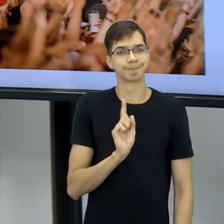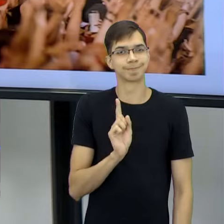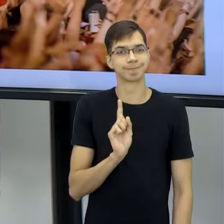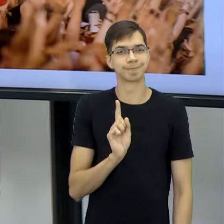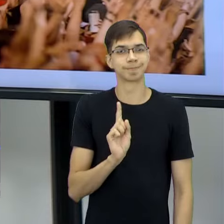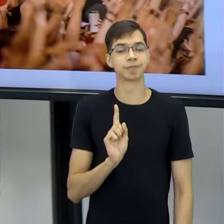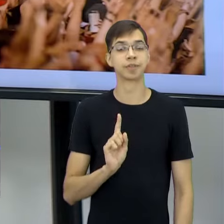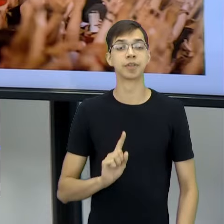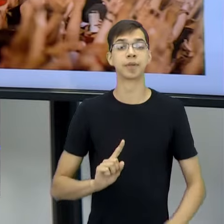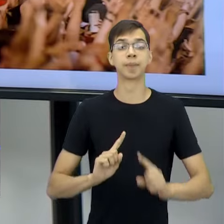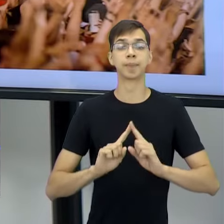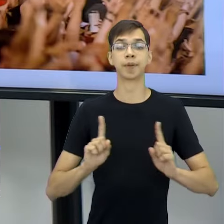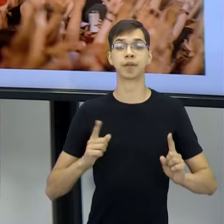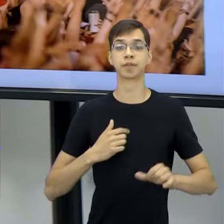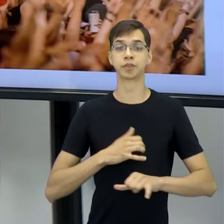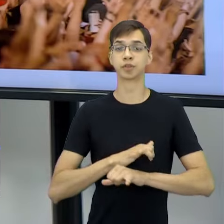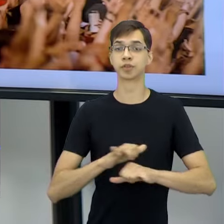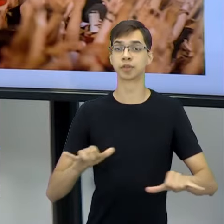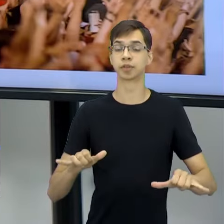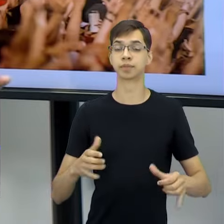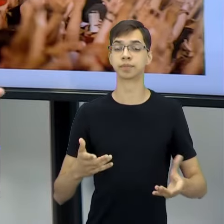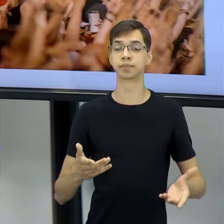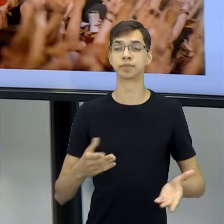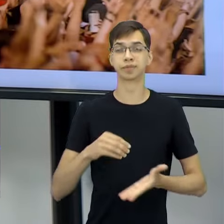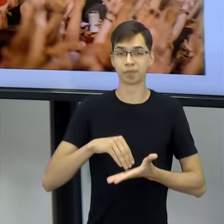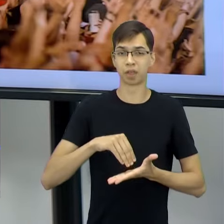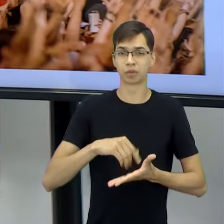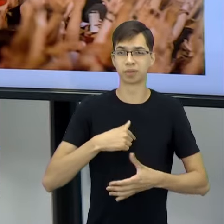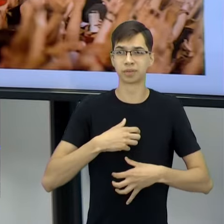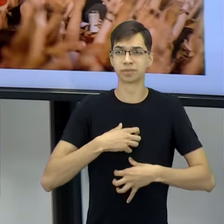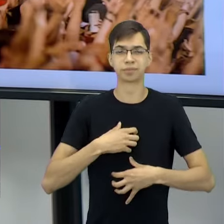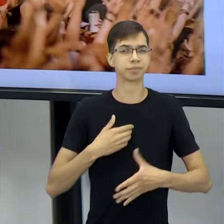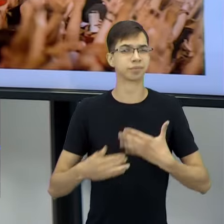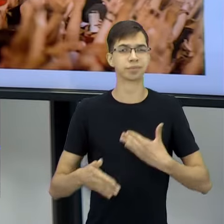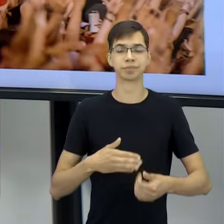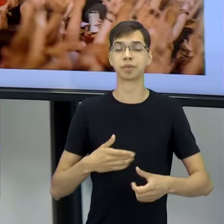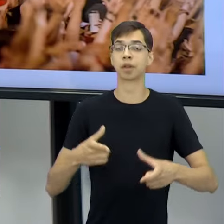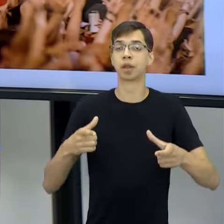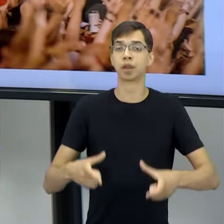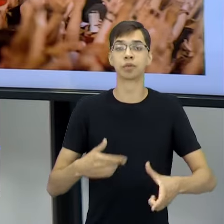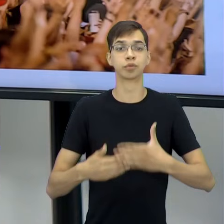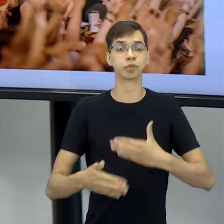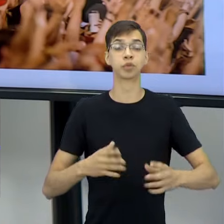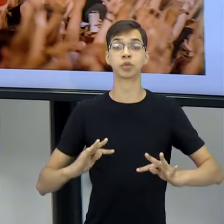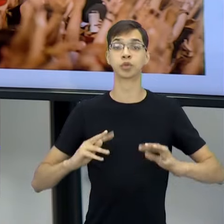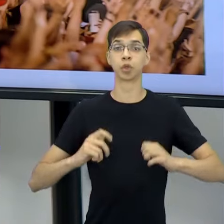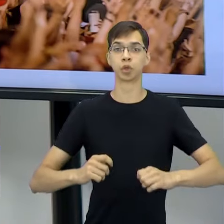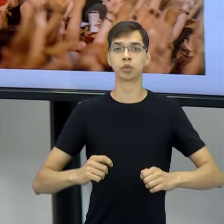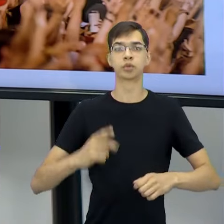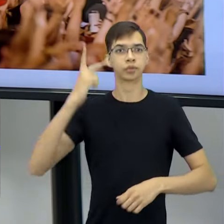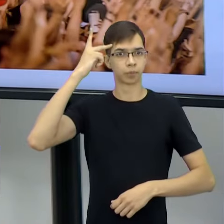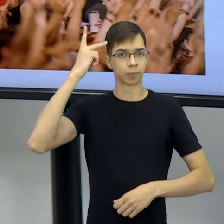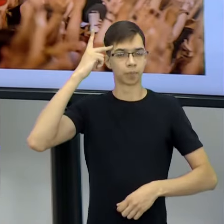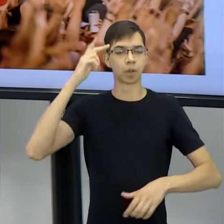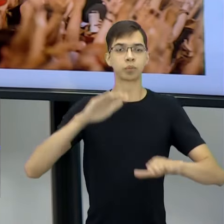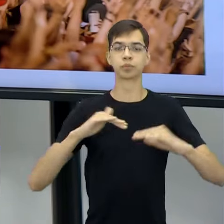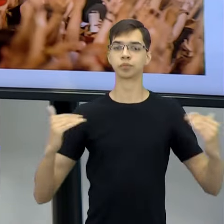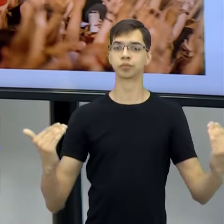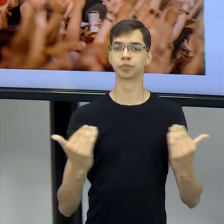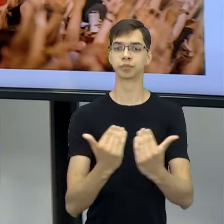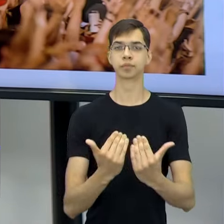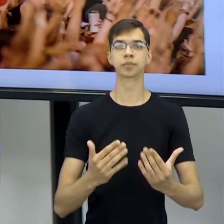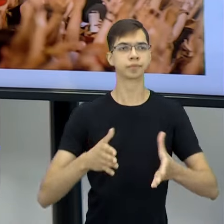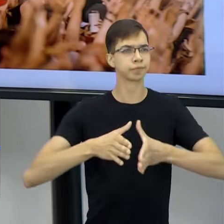Eu apontei, olha, não fez falta não falar o nome do time, porque não importa o estádio. Todos os estados de São Paulo são grandiosos e longe